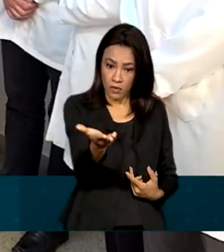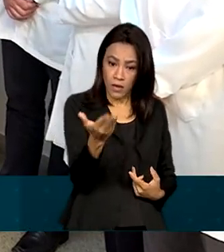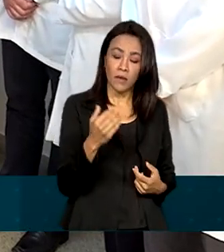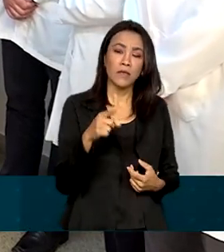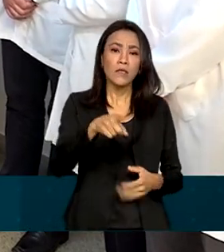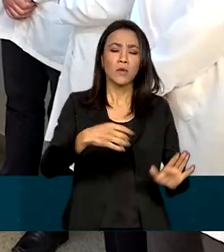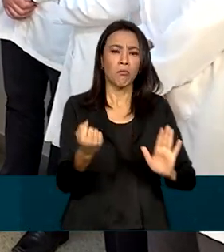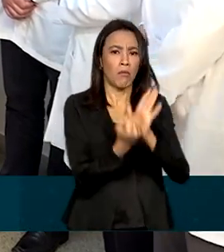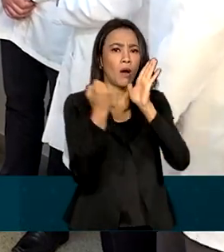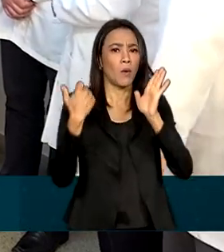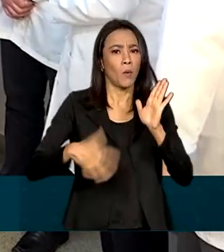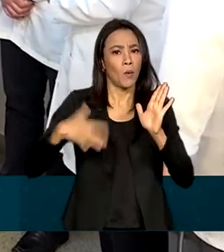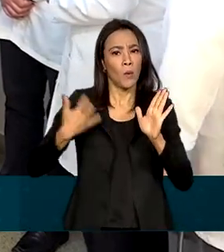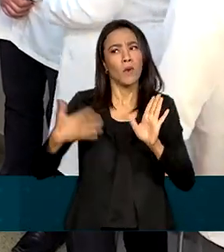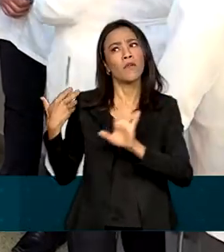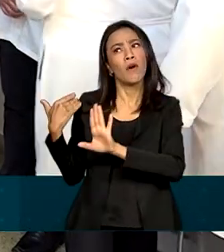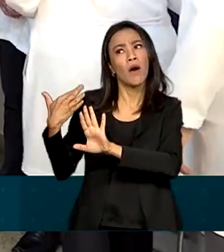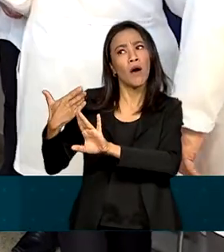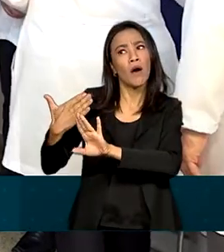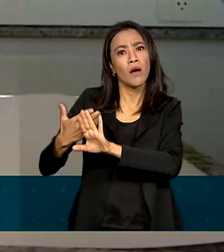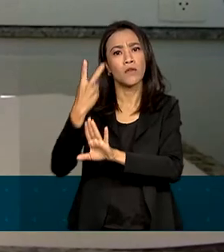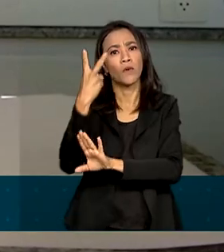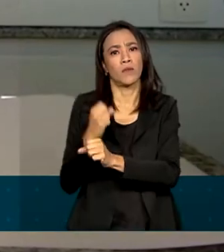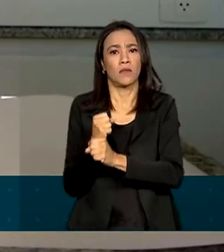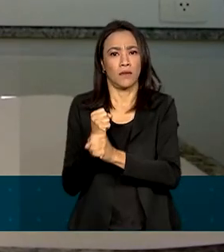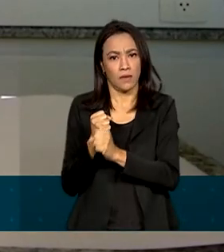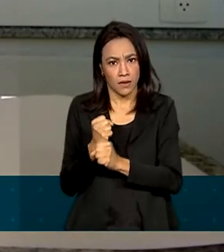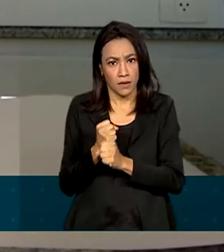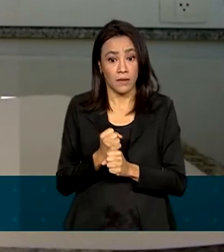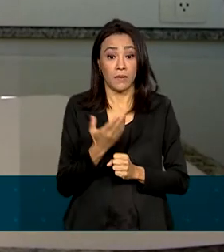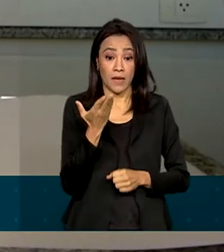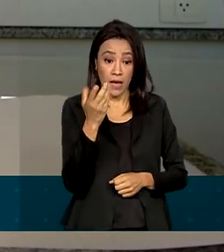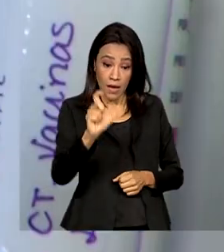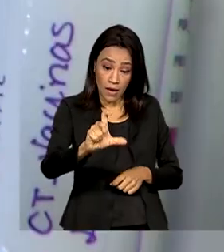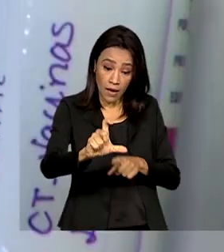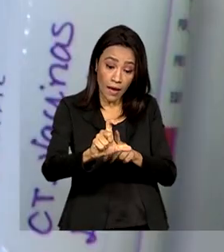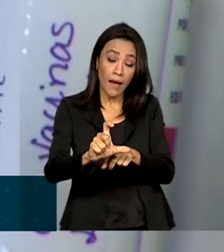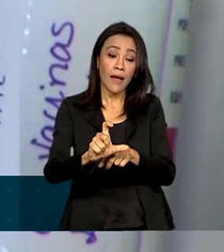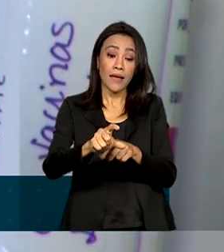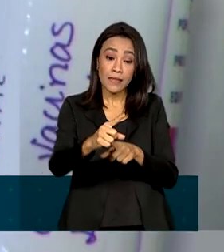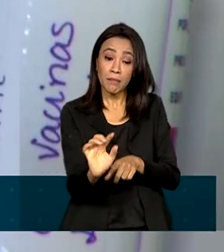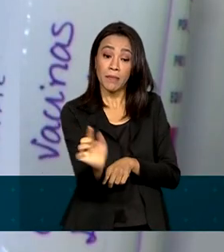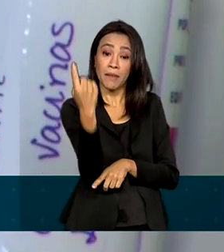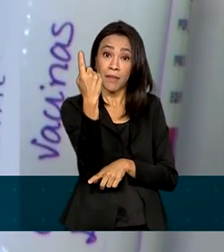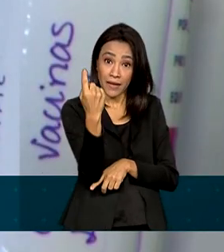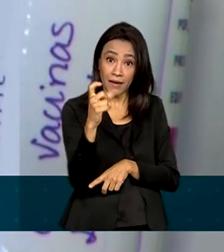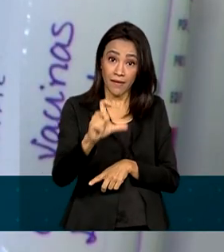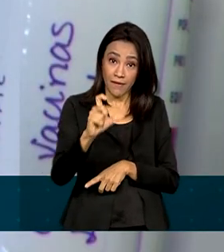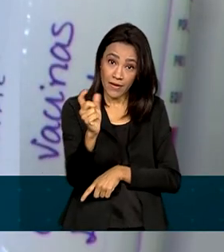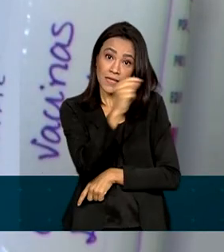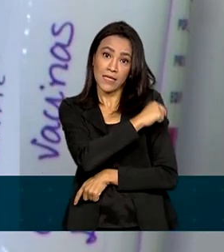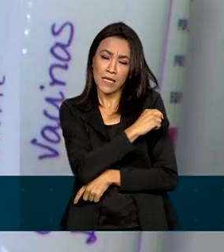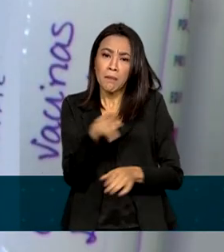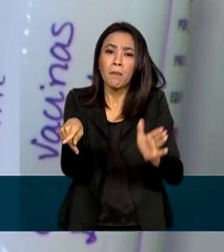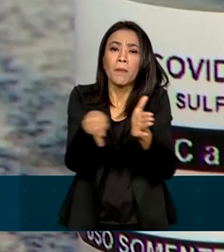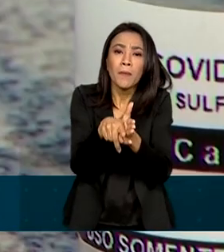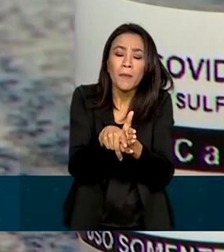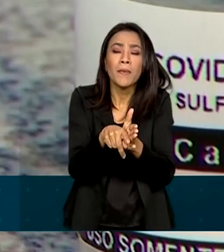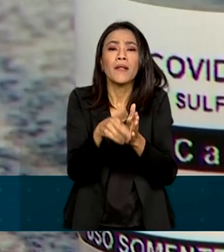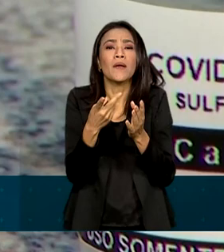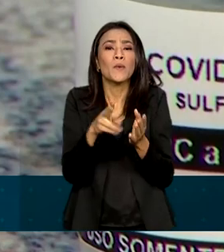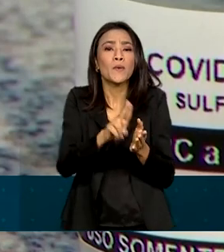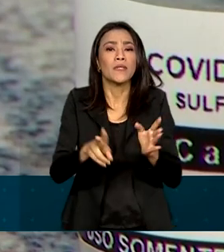importante de um processo que dura mais de dois anos. A Spintech é a primeira vacina contra a Covid desenvolvida com